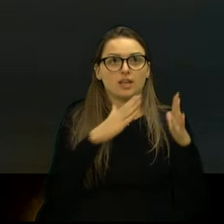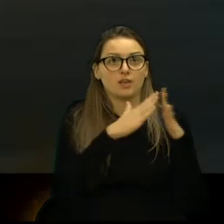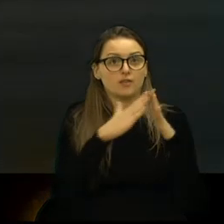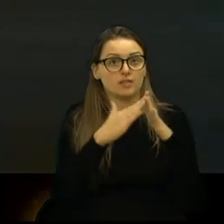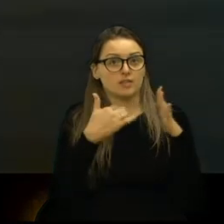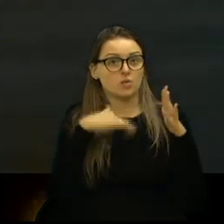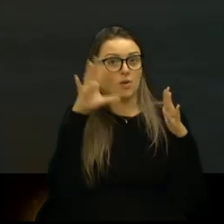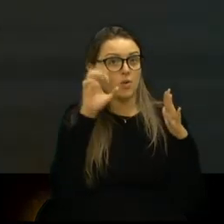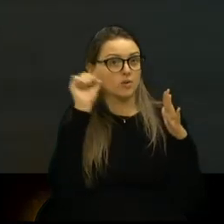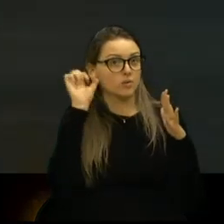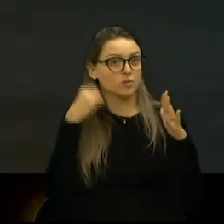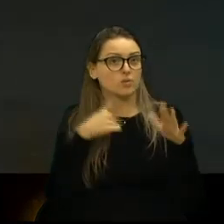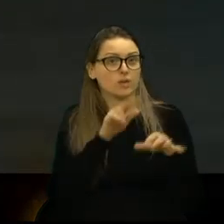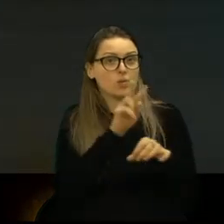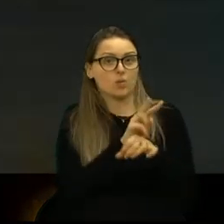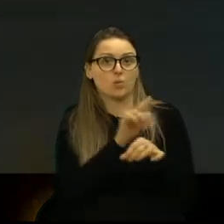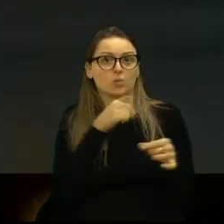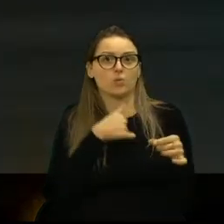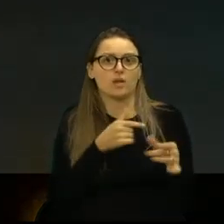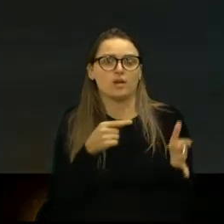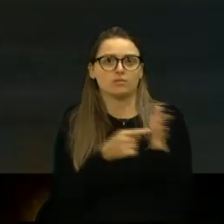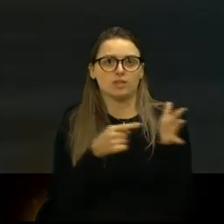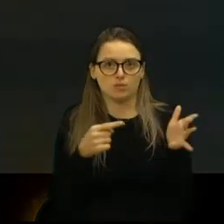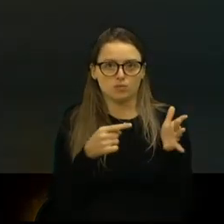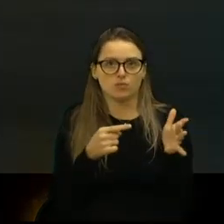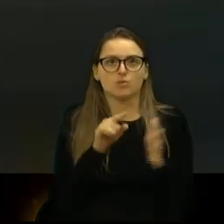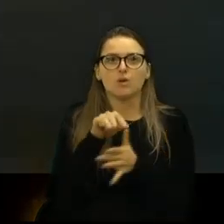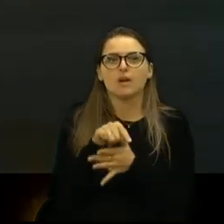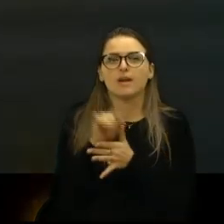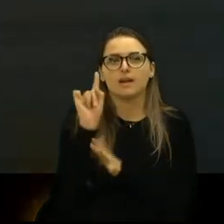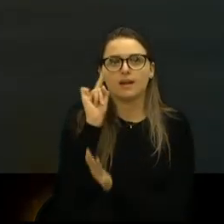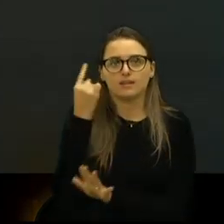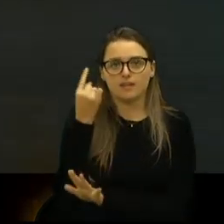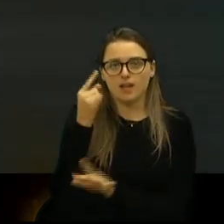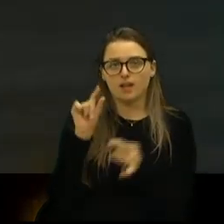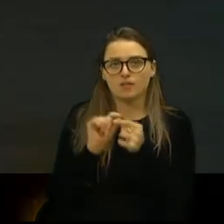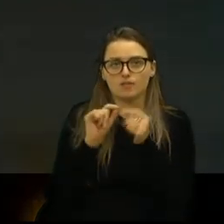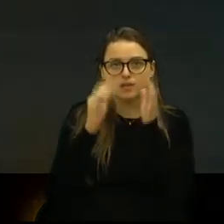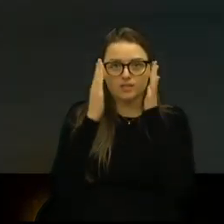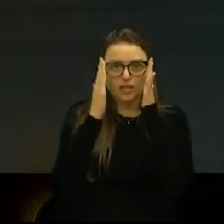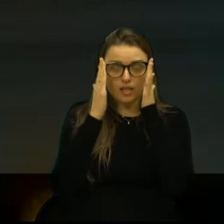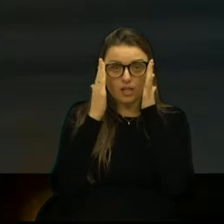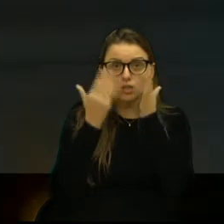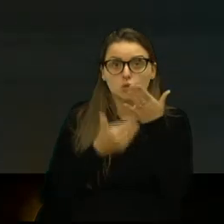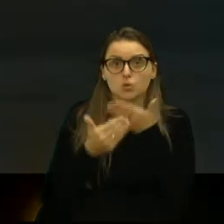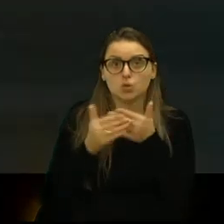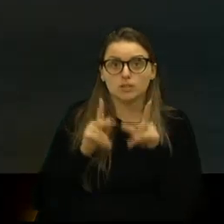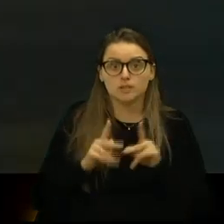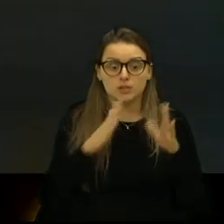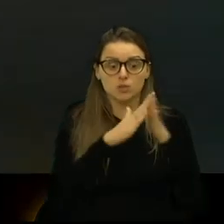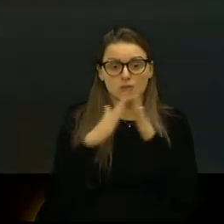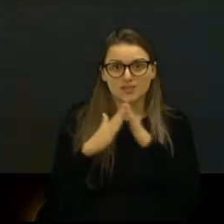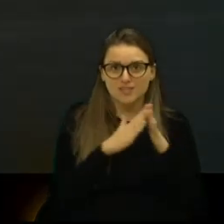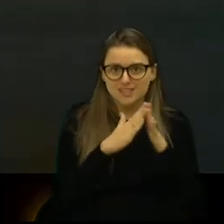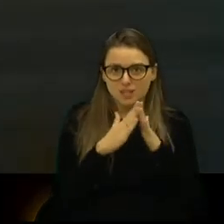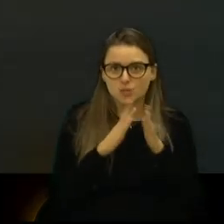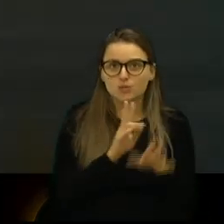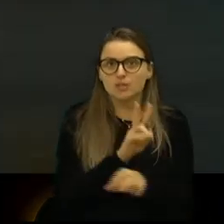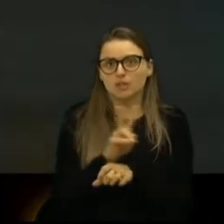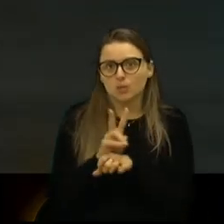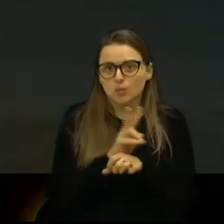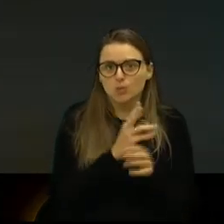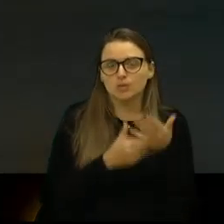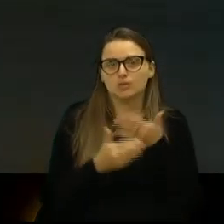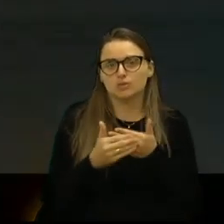escuto, eu te protejo, eu denuncio. Então, essa ideia é de fazer com que a gente tenha uma rede de vizinhos e vizinhas que protejam as pessoas.